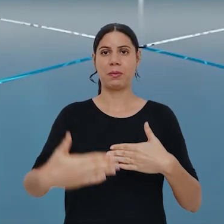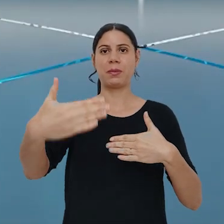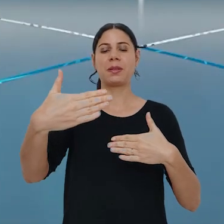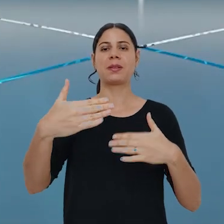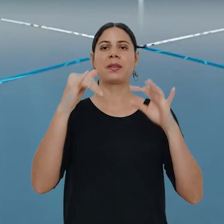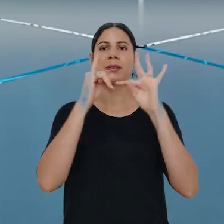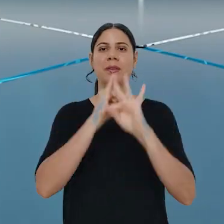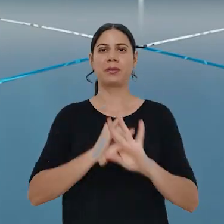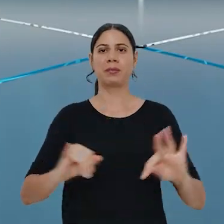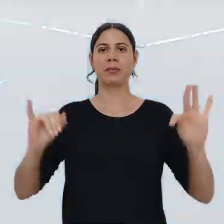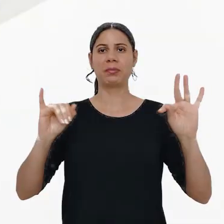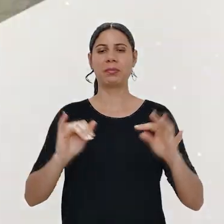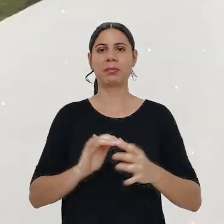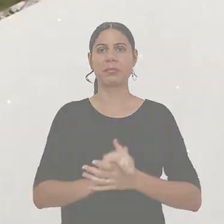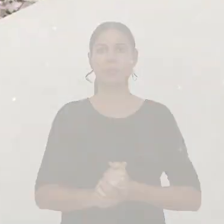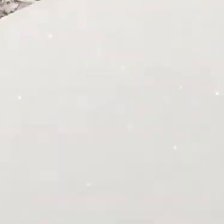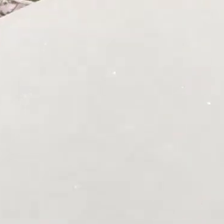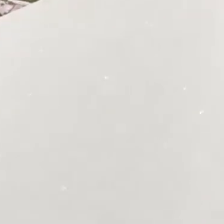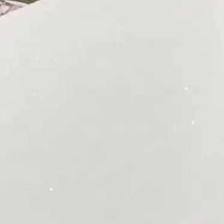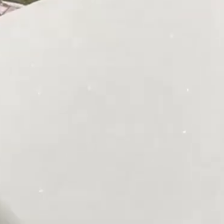agora. Vem com a gente!